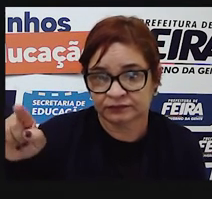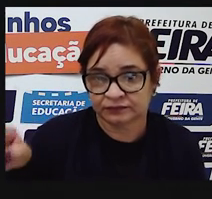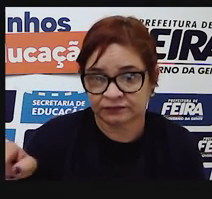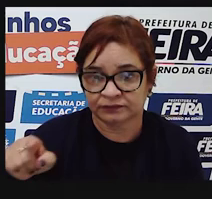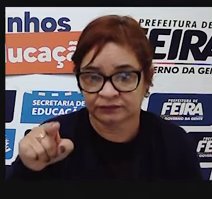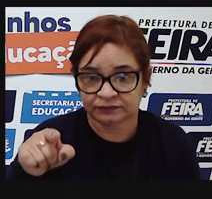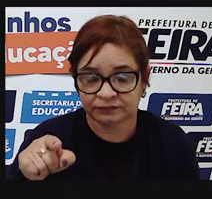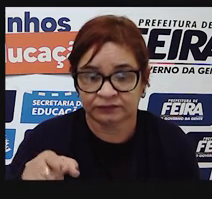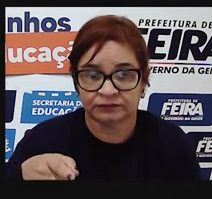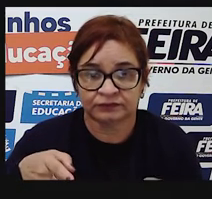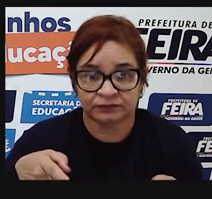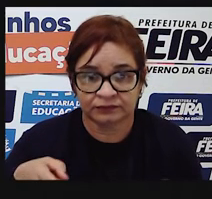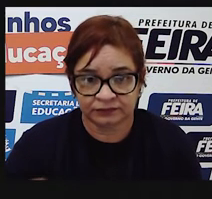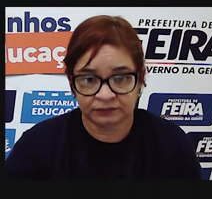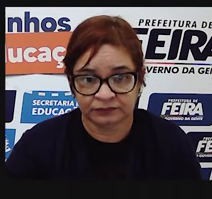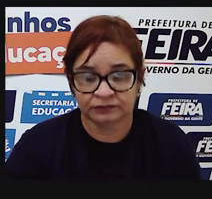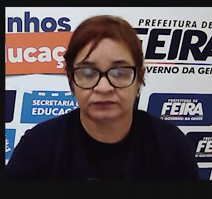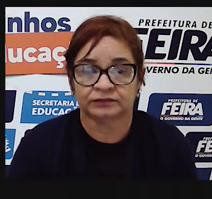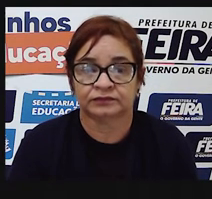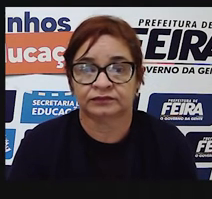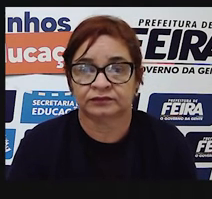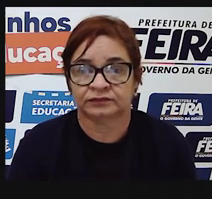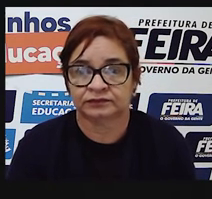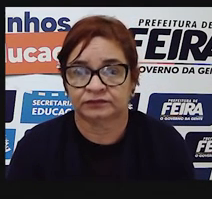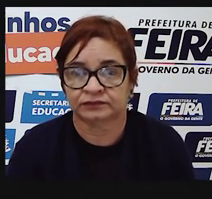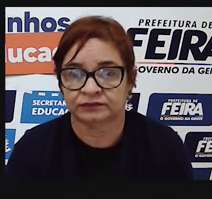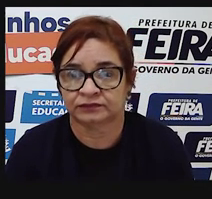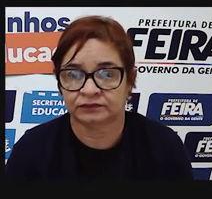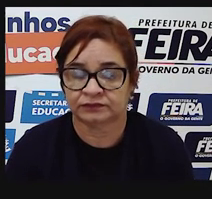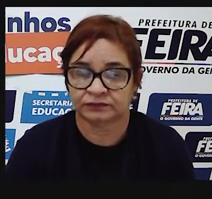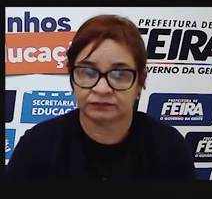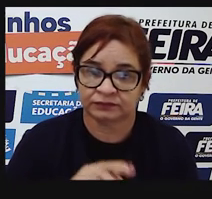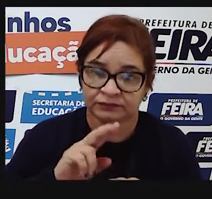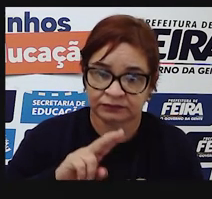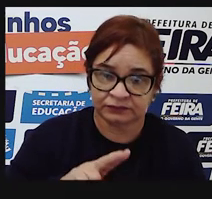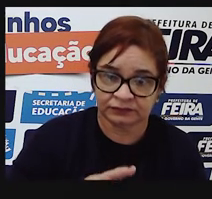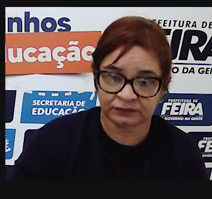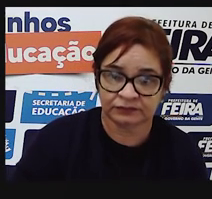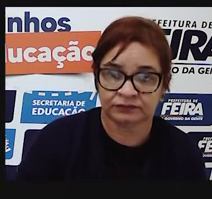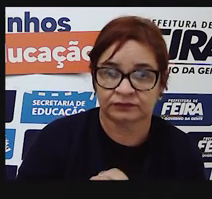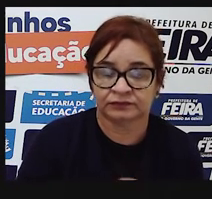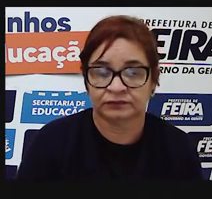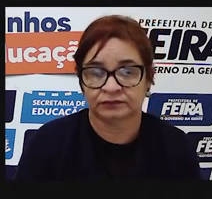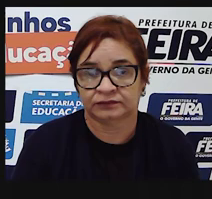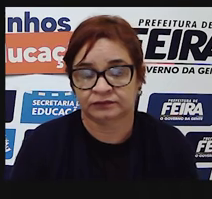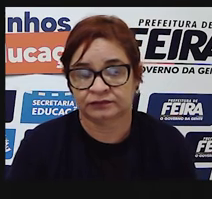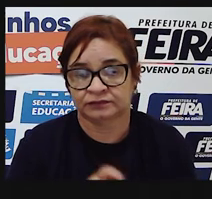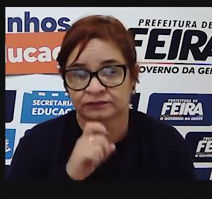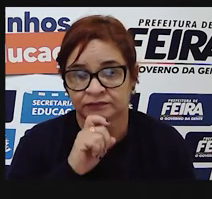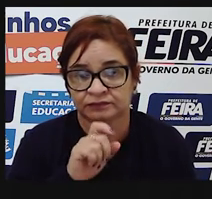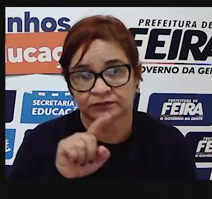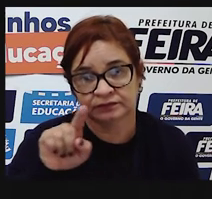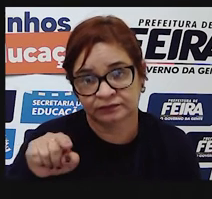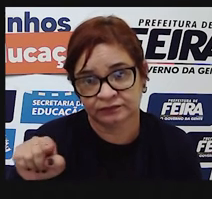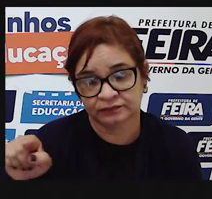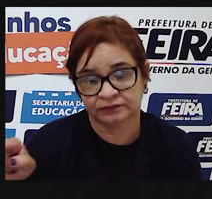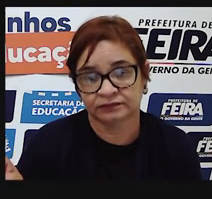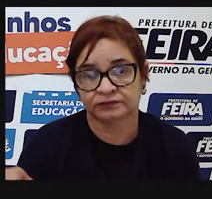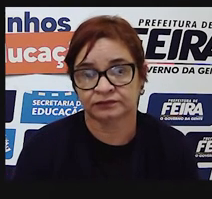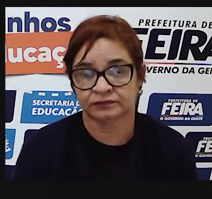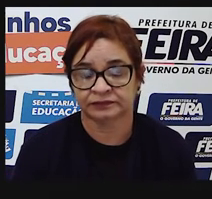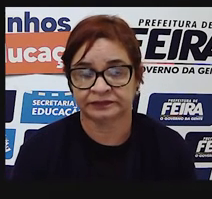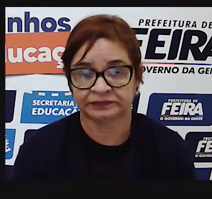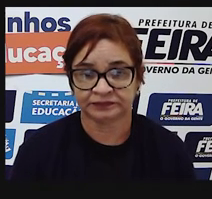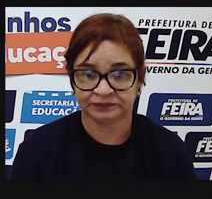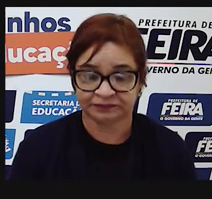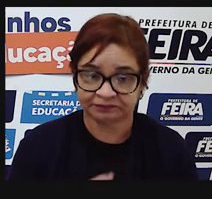enumeração, por vírgulas. Ok? Qual é o outro objetivo? Isolar expressões